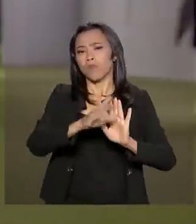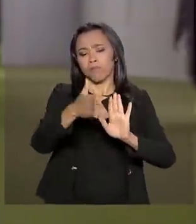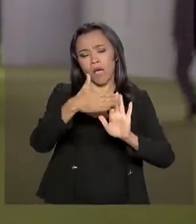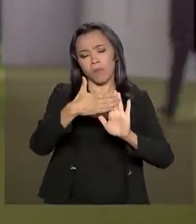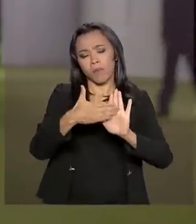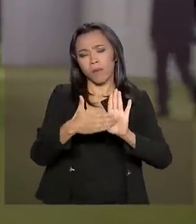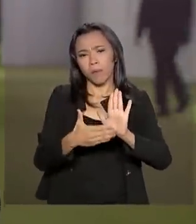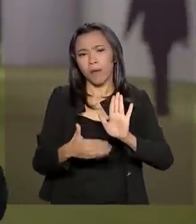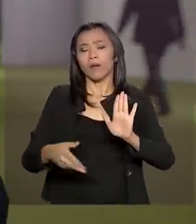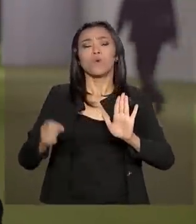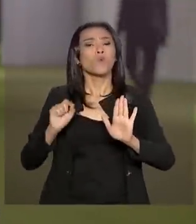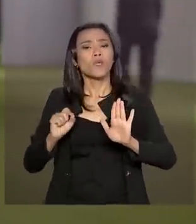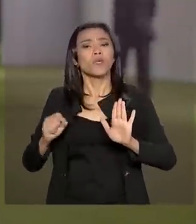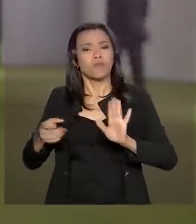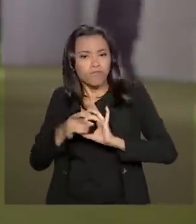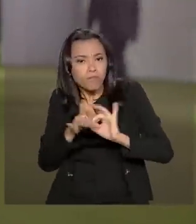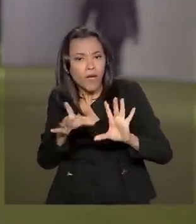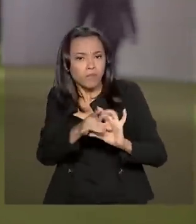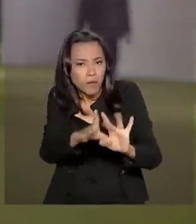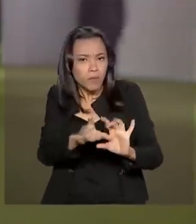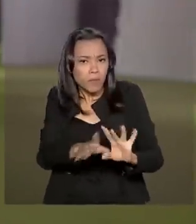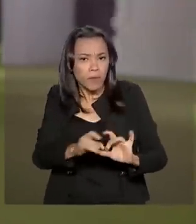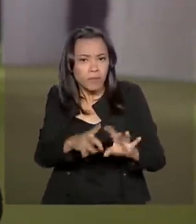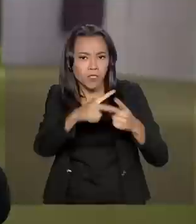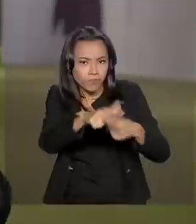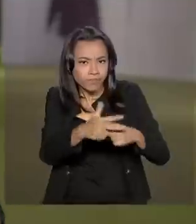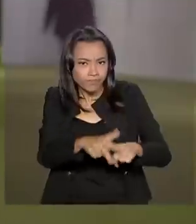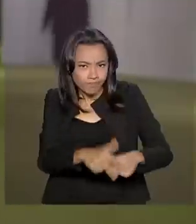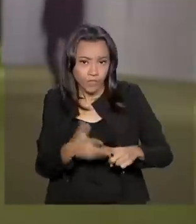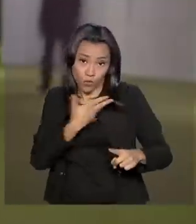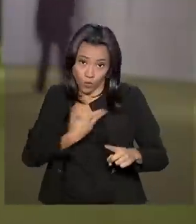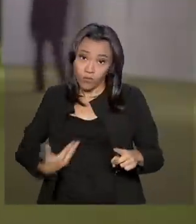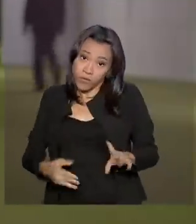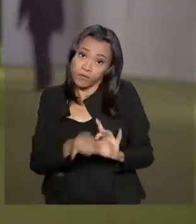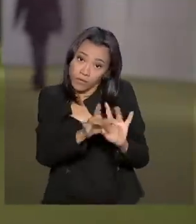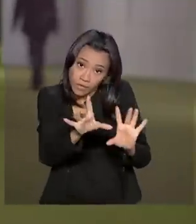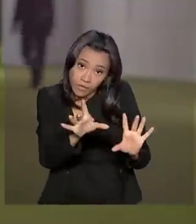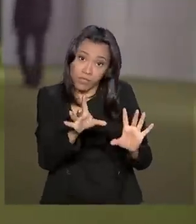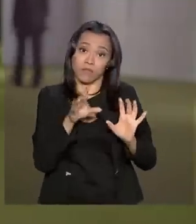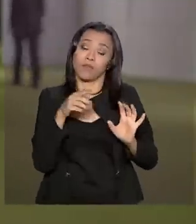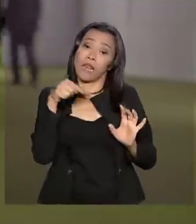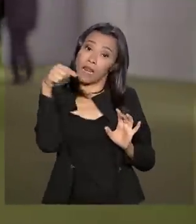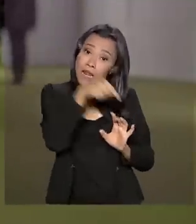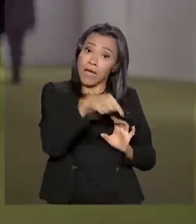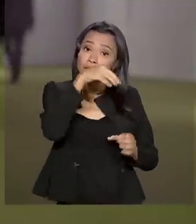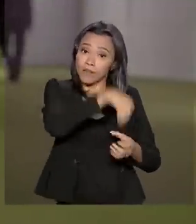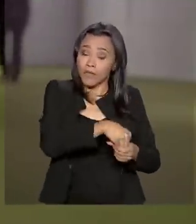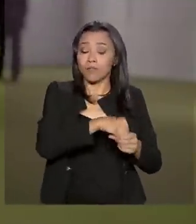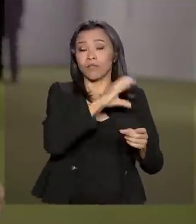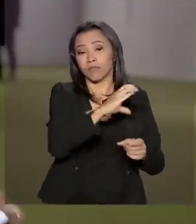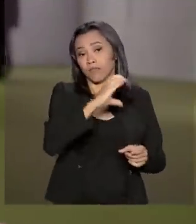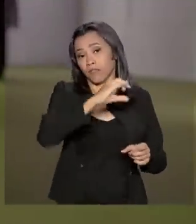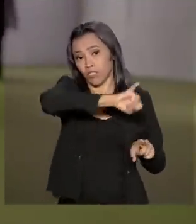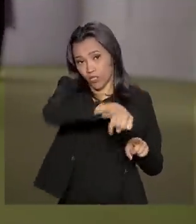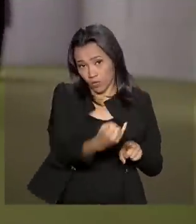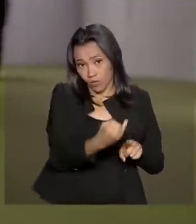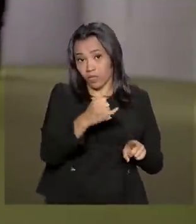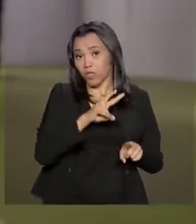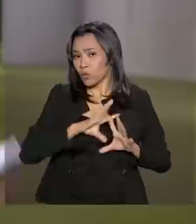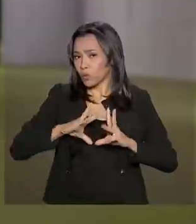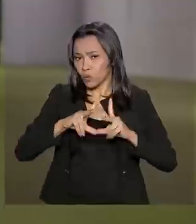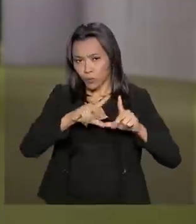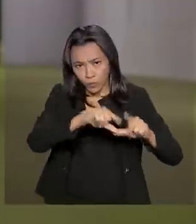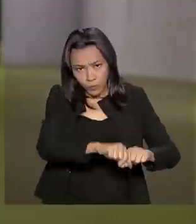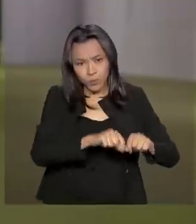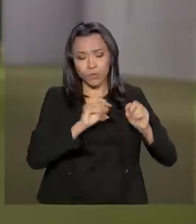aceitaria mexer nesse momento, ainda na CCJ. Então, possivelmente, tudo isso vai estar na mesa amanhã, durante a reunião da Comissão de Constituição